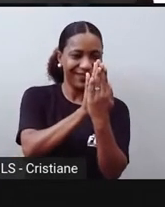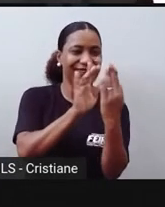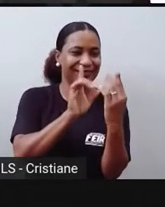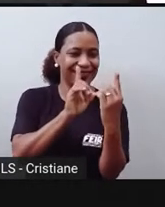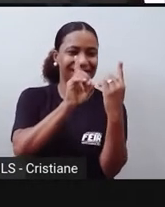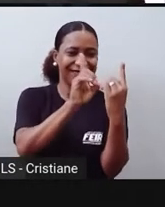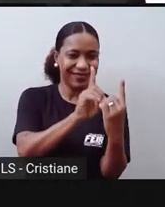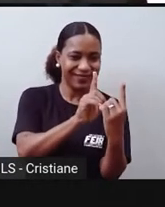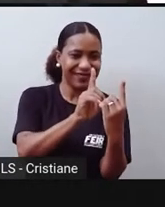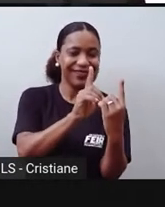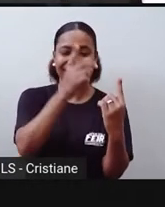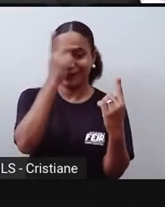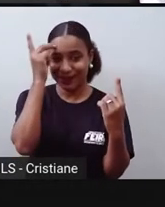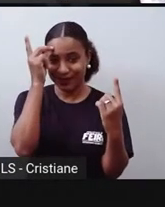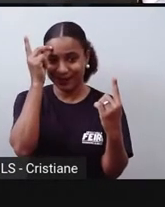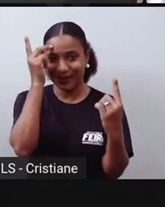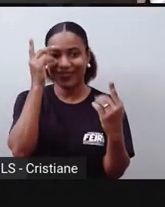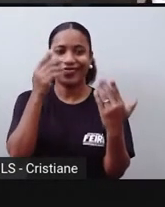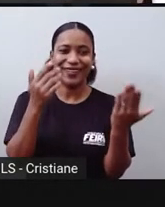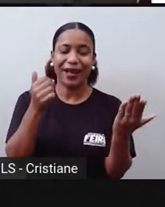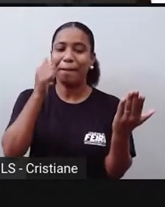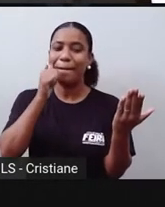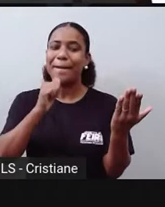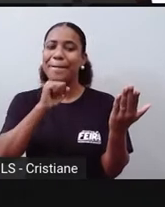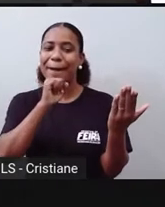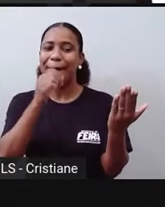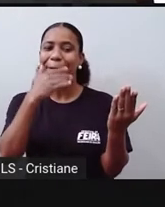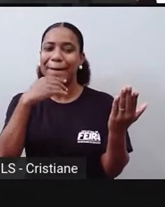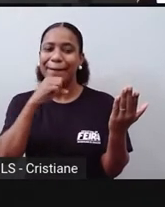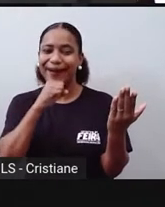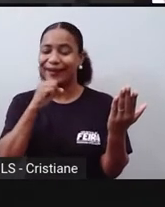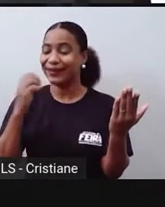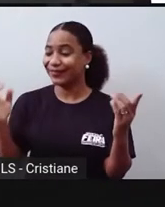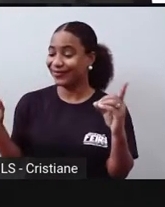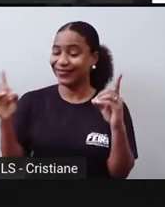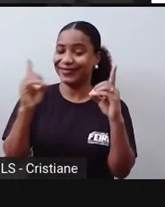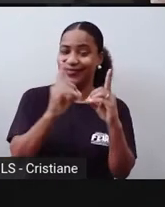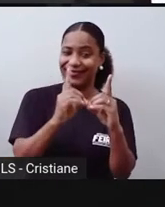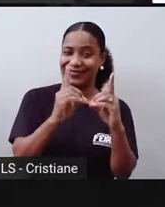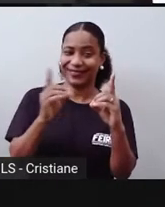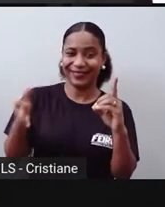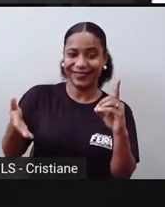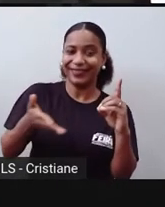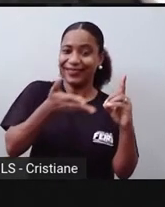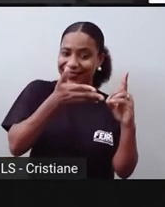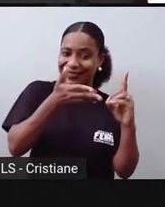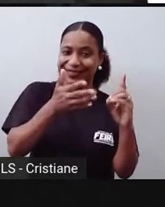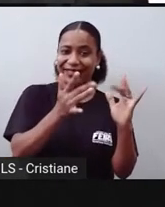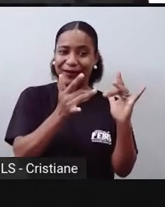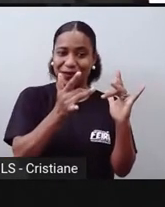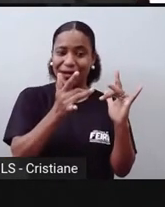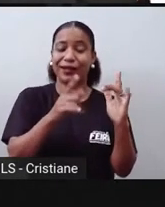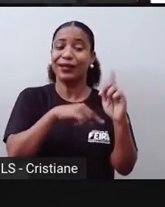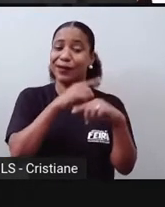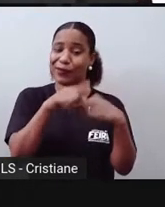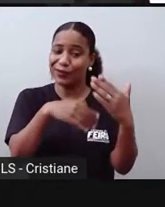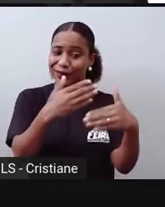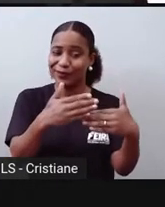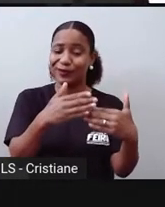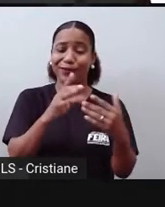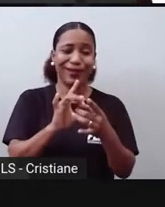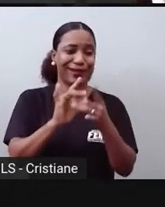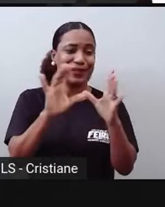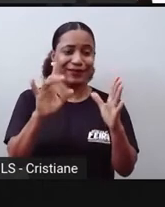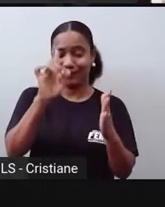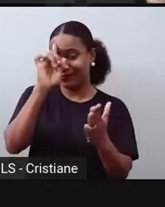pai, mas a mãe que conhecia e apresentava, né, para os filhos. Depois, a própria pessoa passou a escolher seus